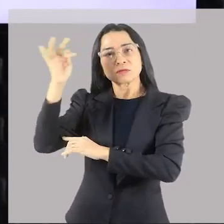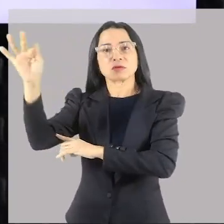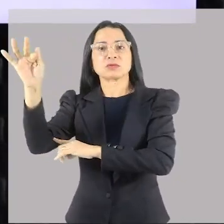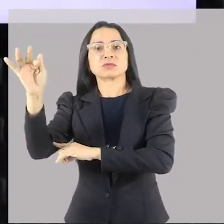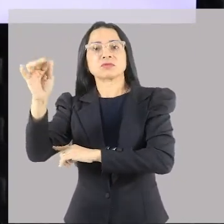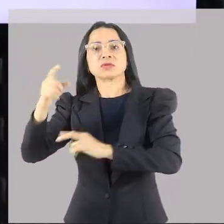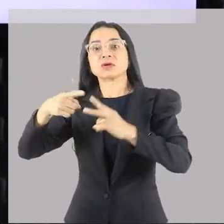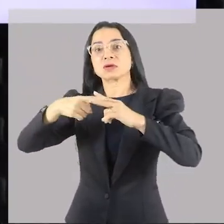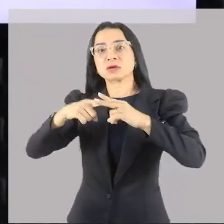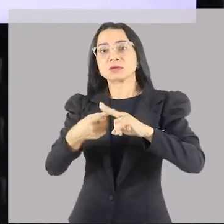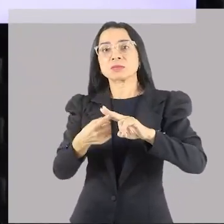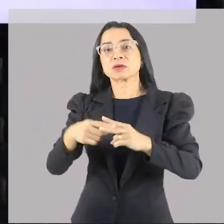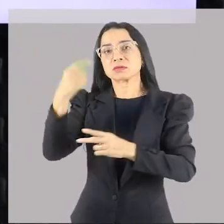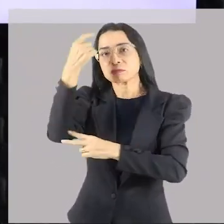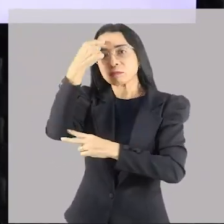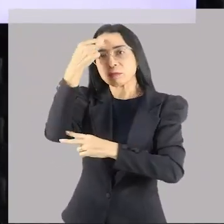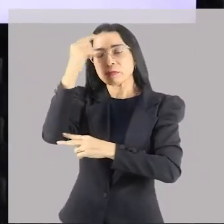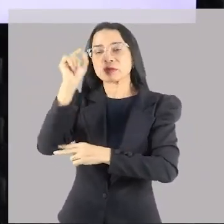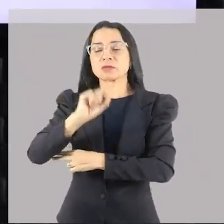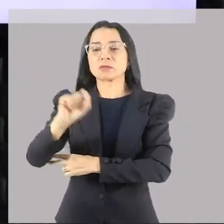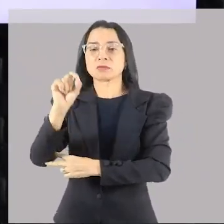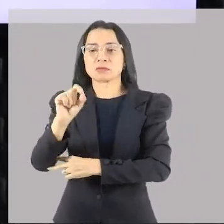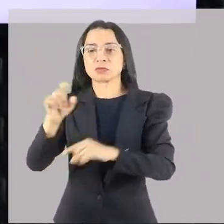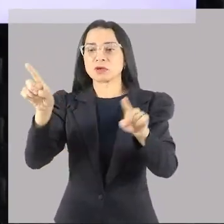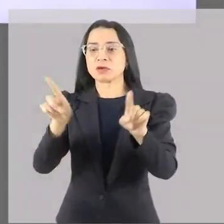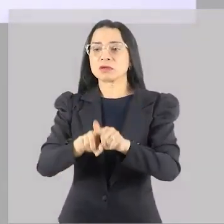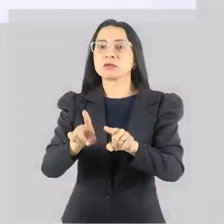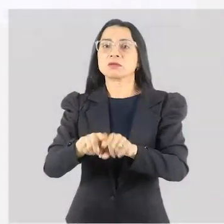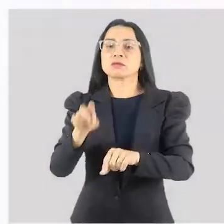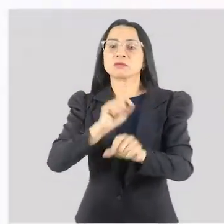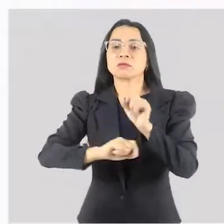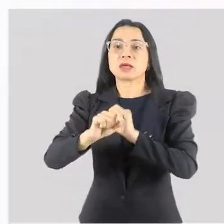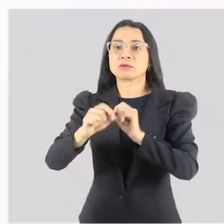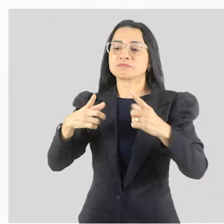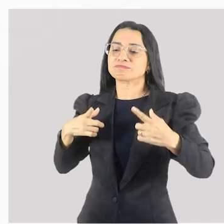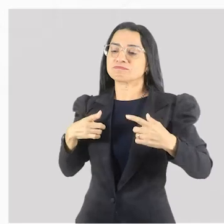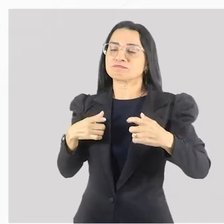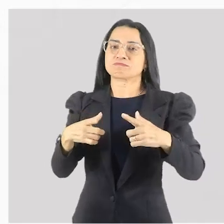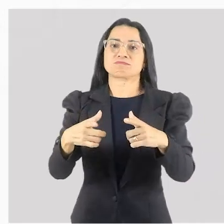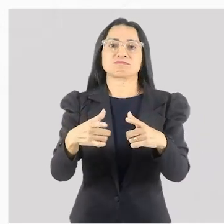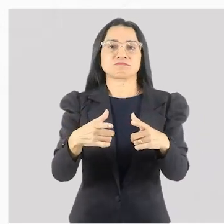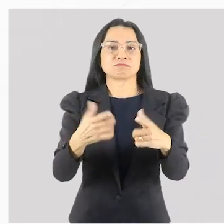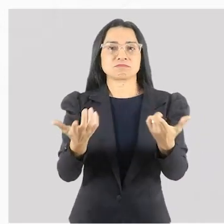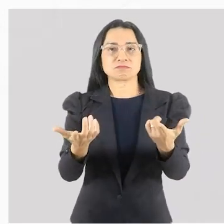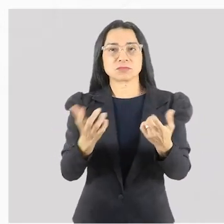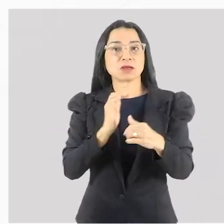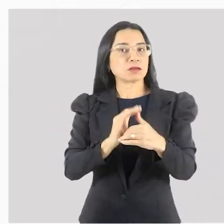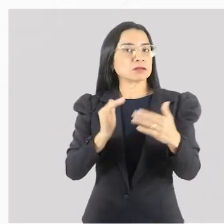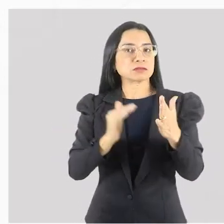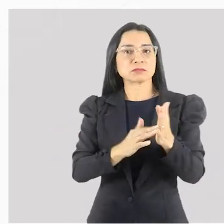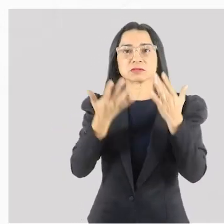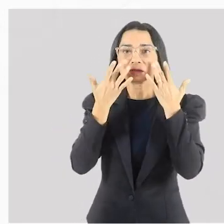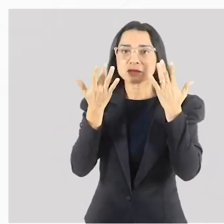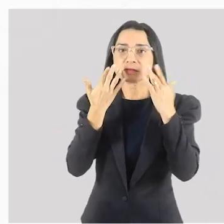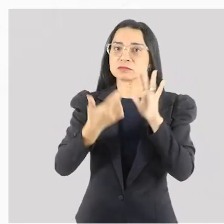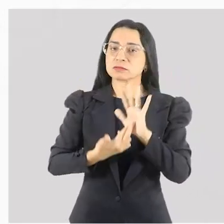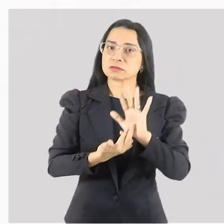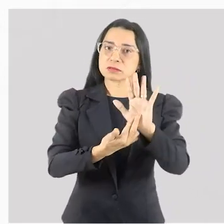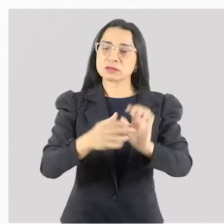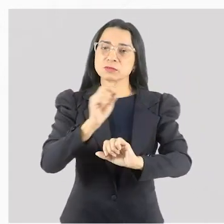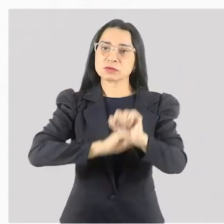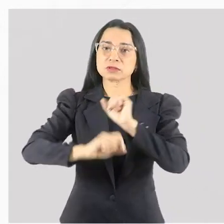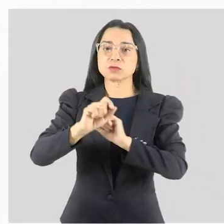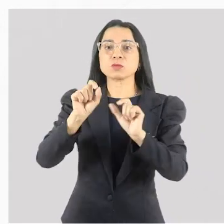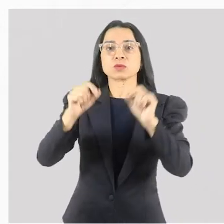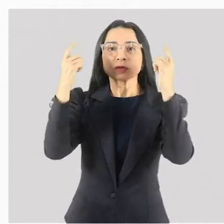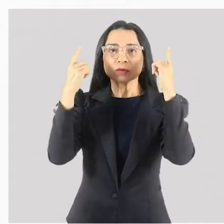a mecânica, o pensamento e a guerra. Então, tudo que tem na arte é uma representação do